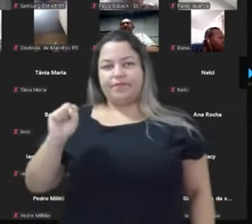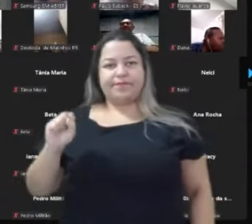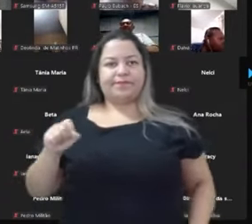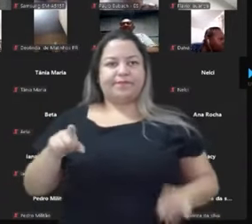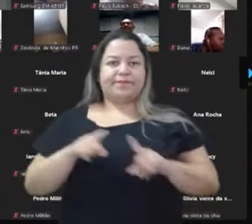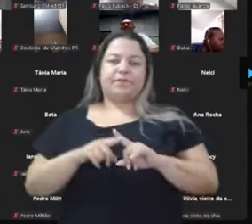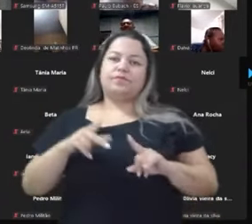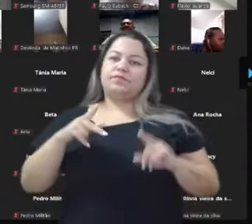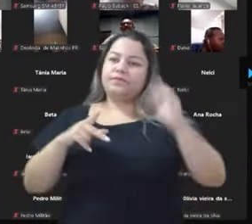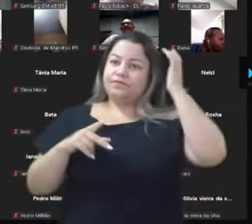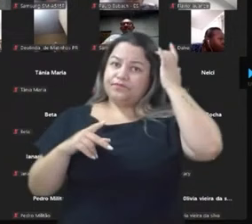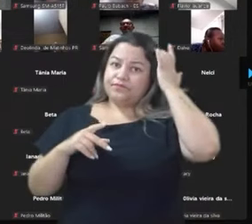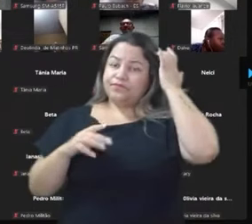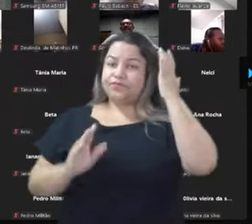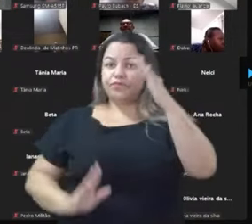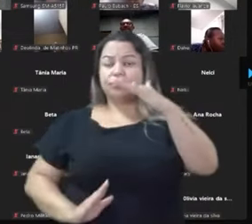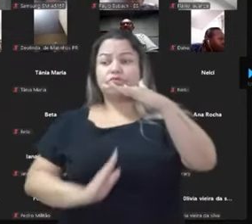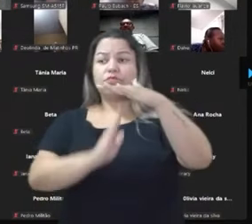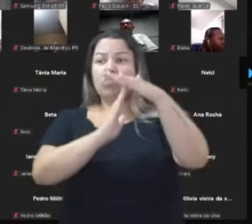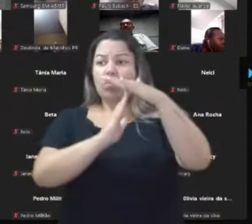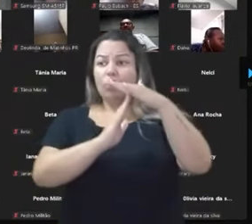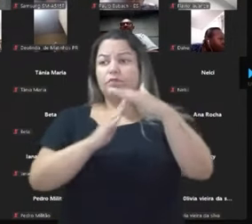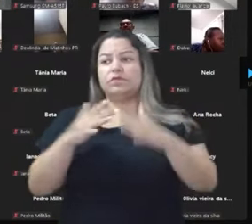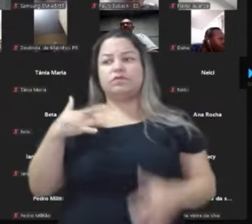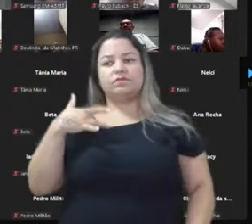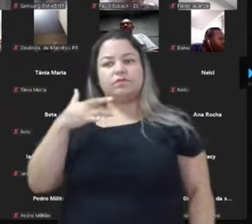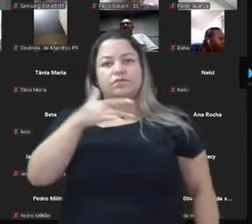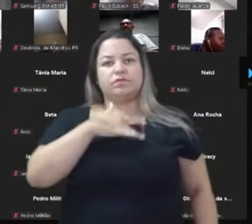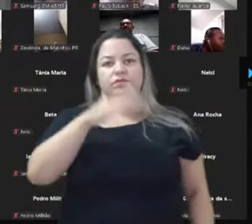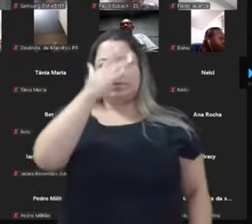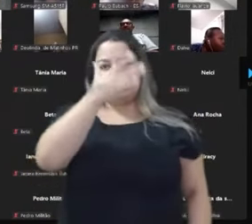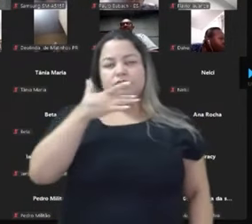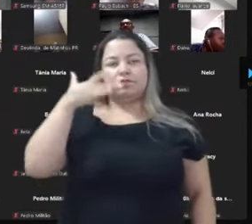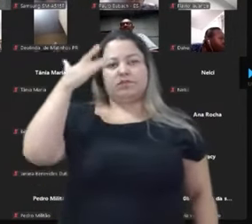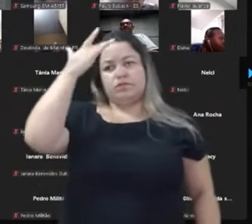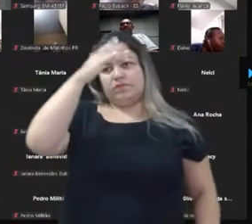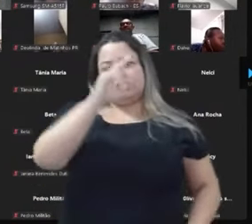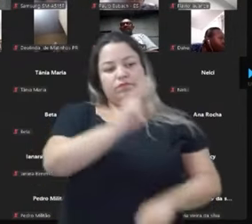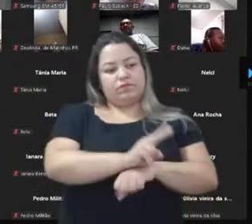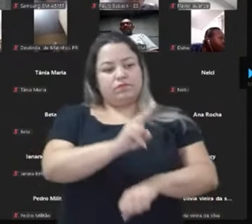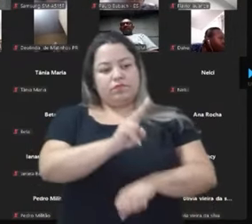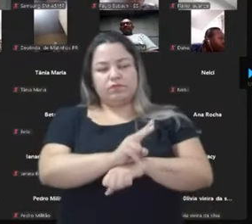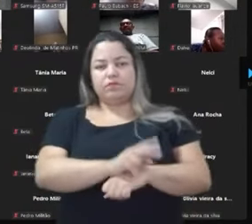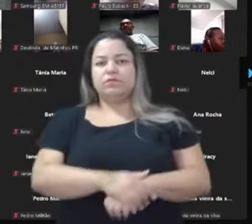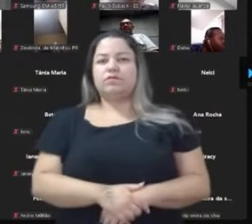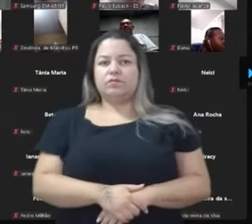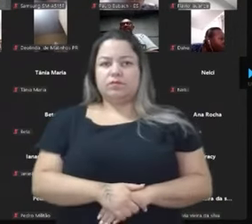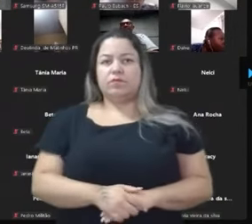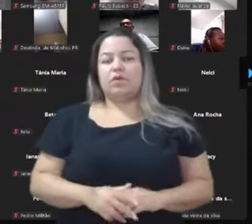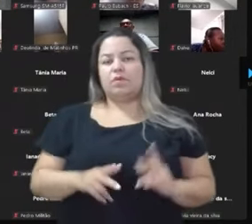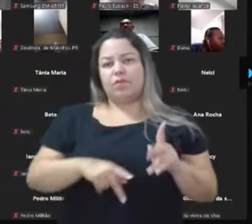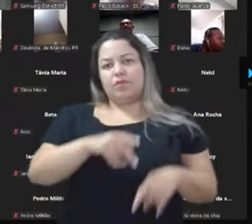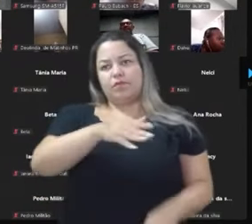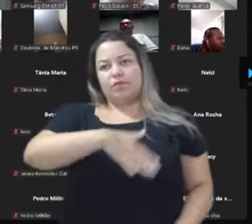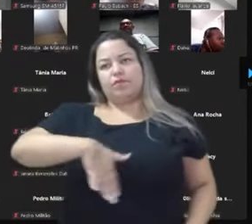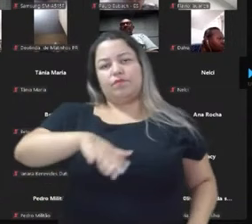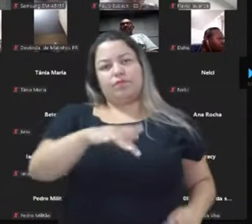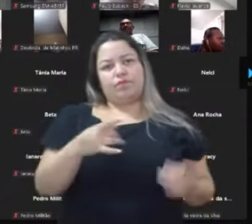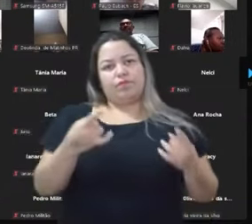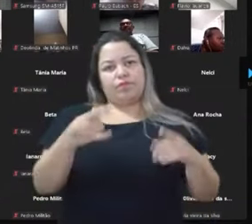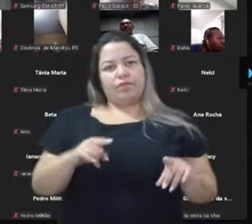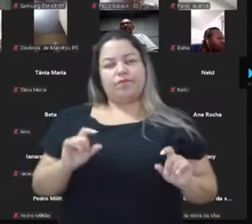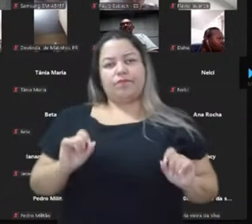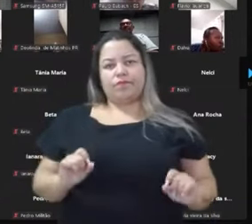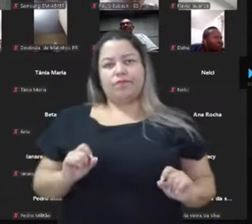o piso de saúde, educação. E o Lula está lá, ele e o Haddad defendendo ali exatamente os interesses da população contra o mercado financeiro.